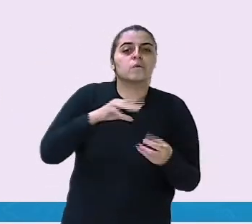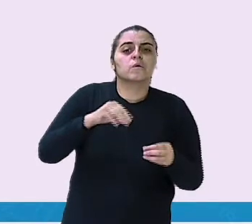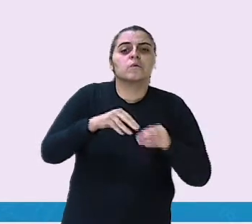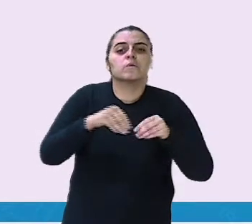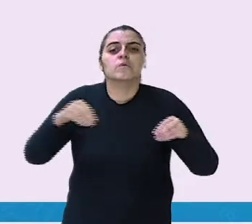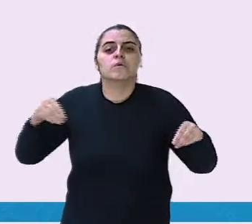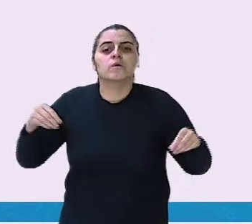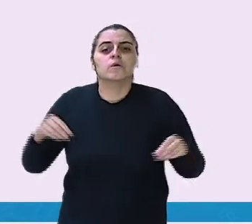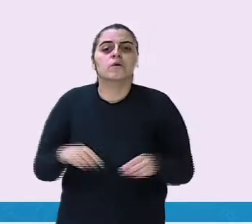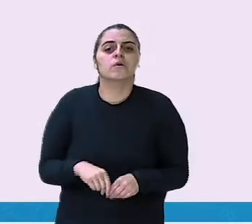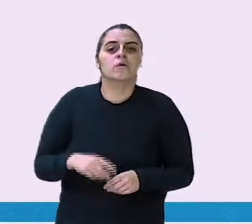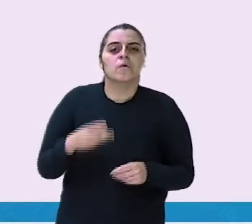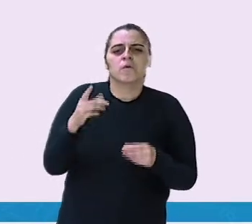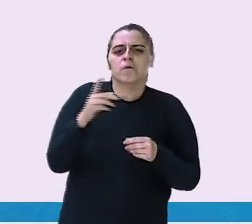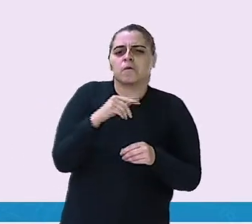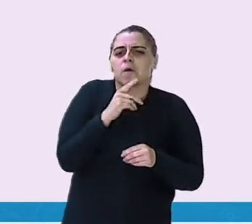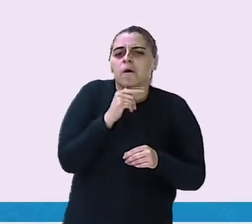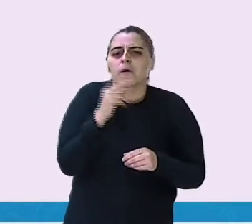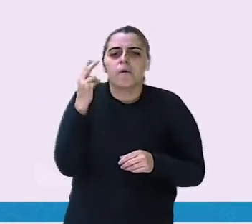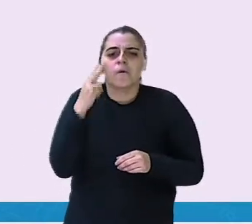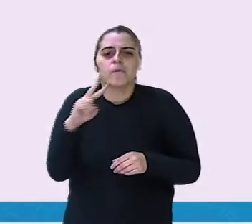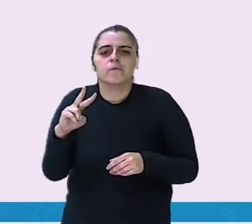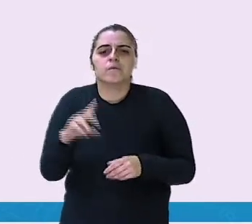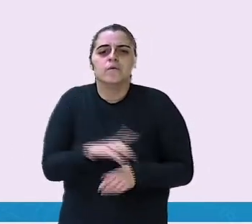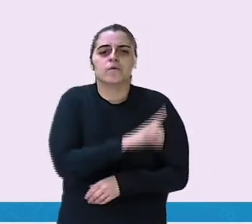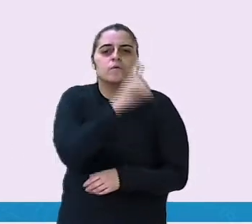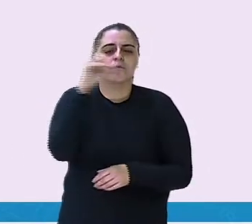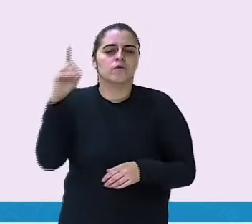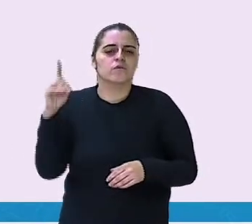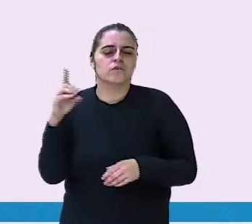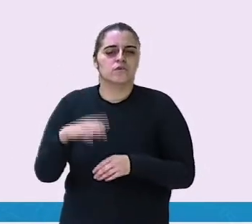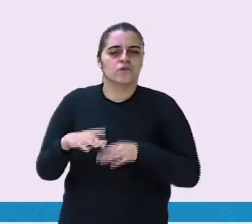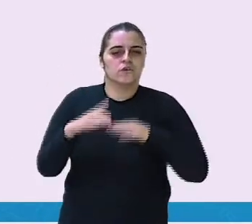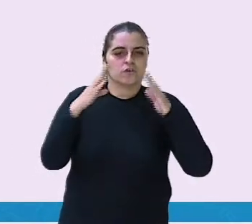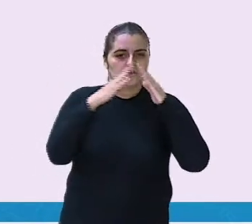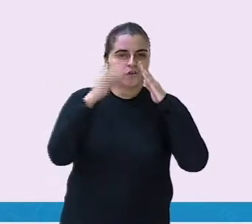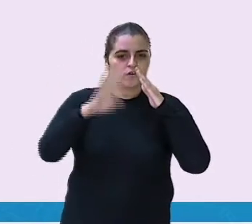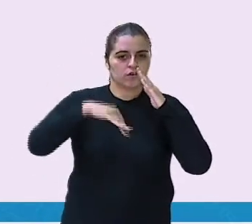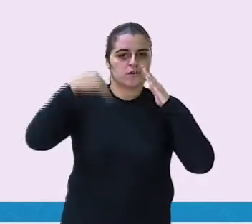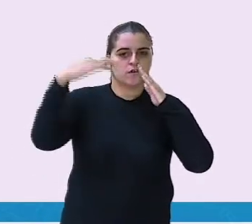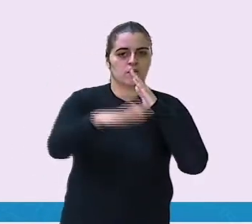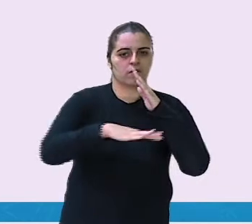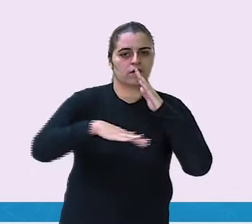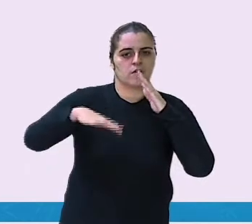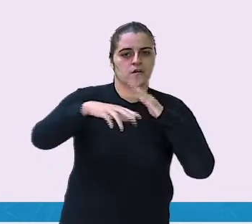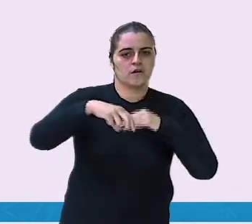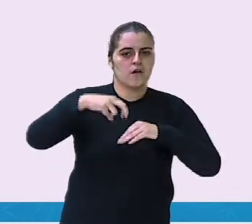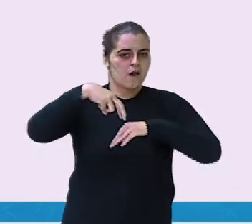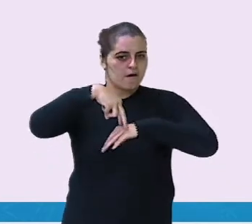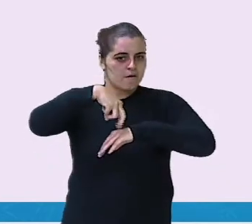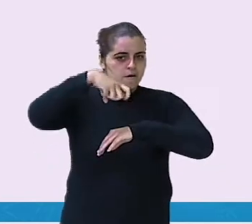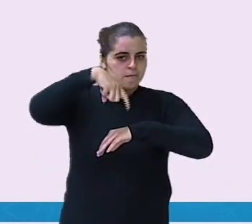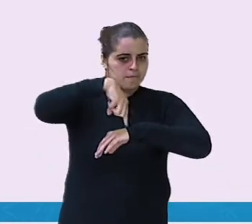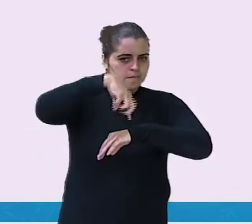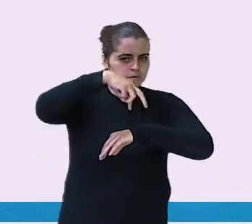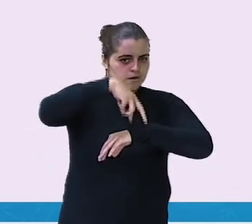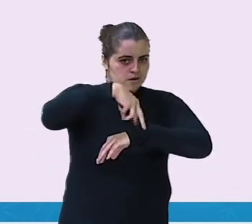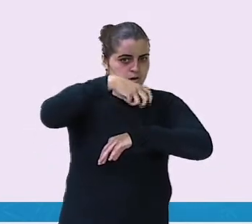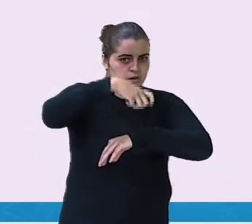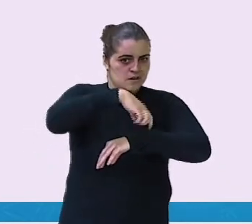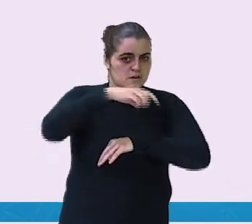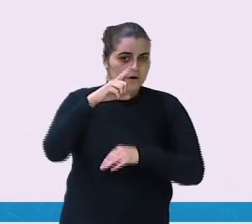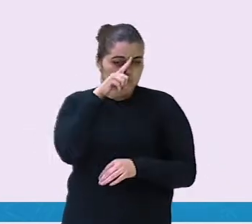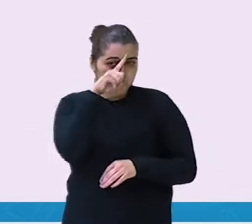isso? Passamos o dia no quintal. Amarelinha é uma brincadeira perigosíssima.